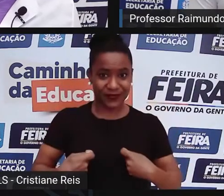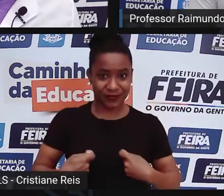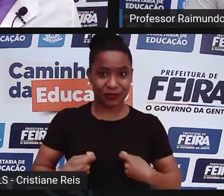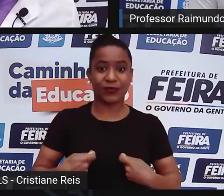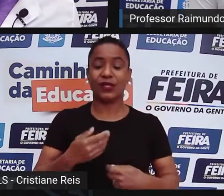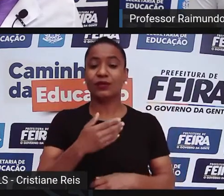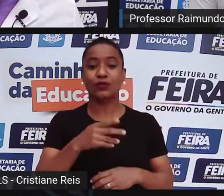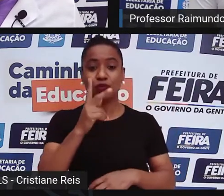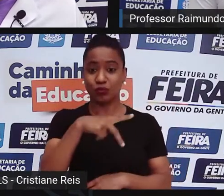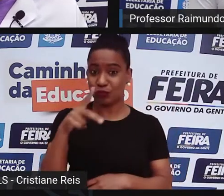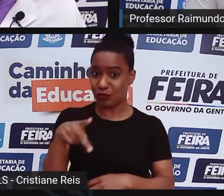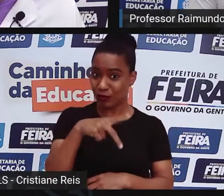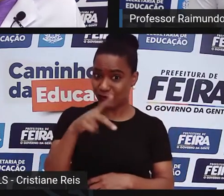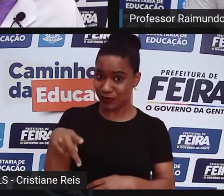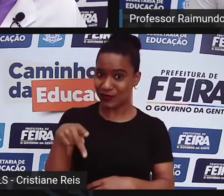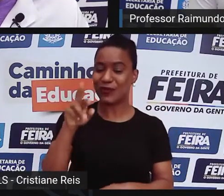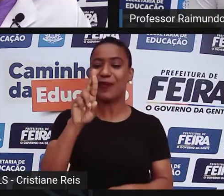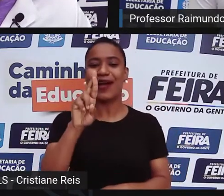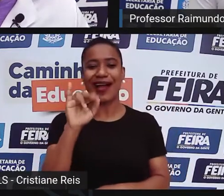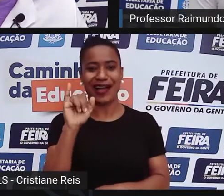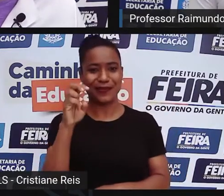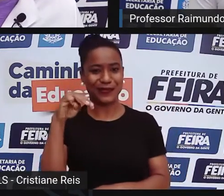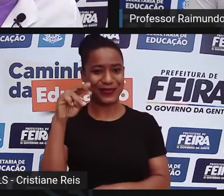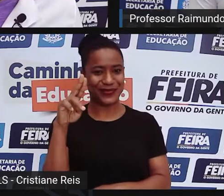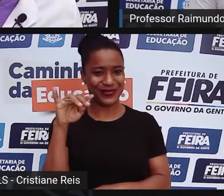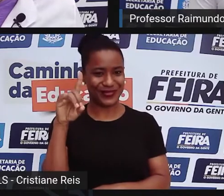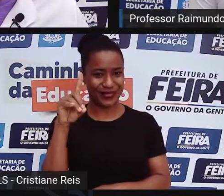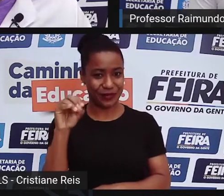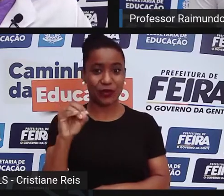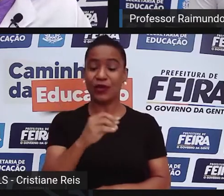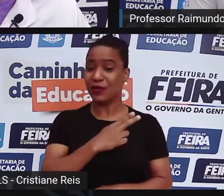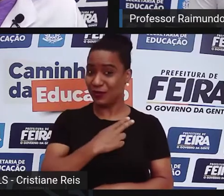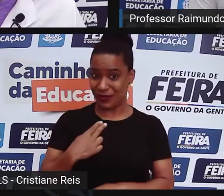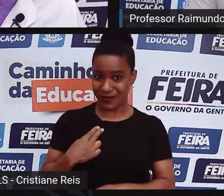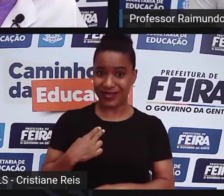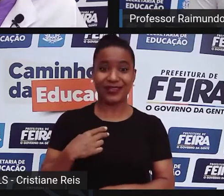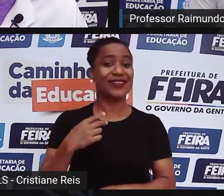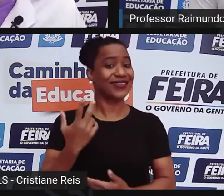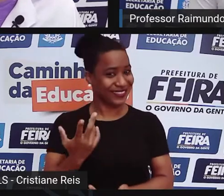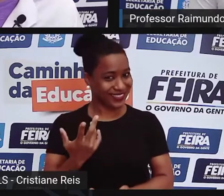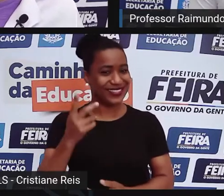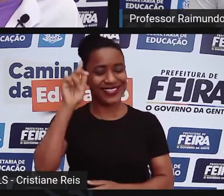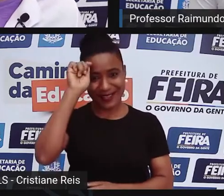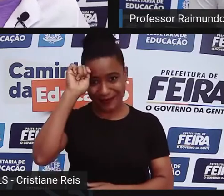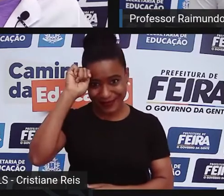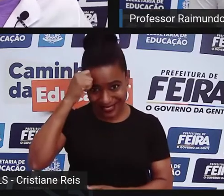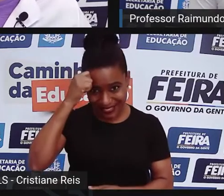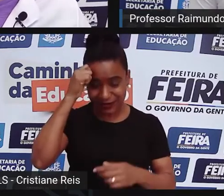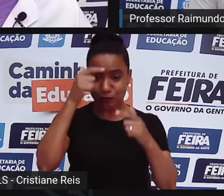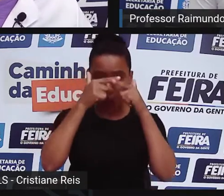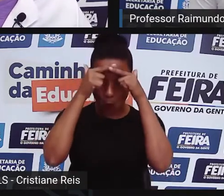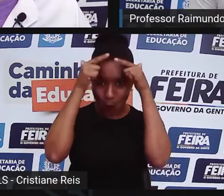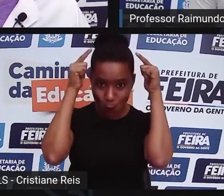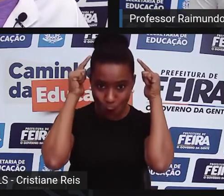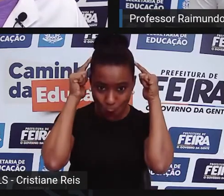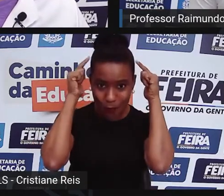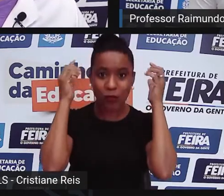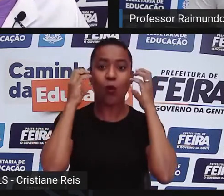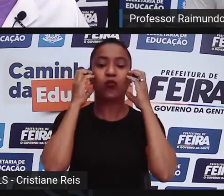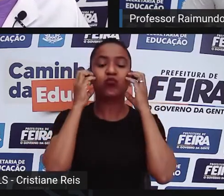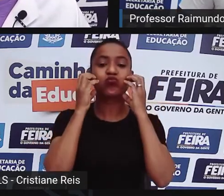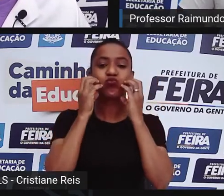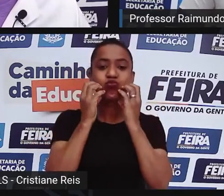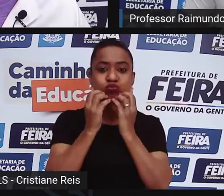Sou professor Raimundo, sou negro, careca, uso barba.